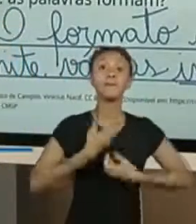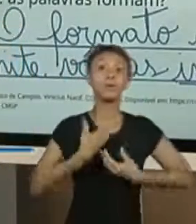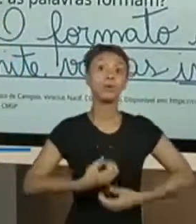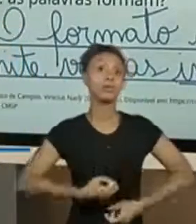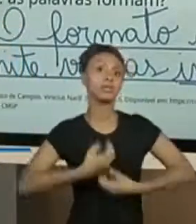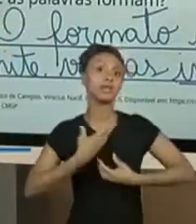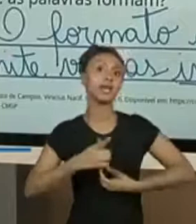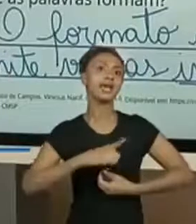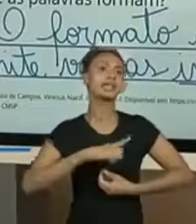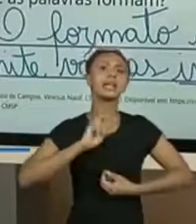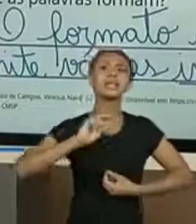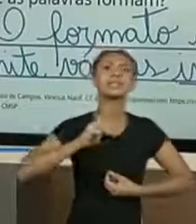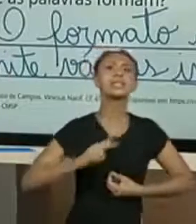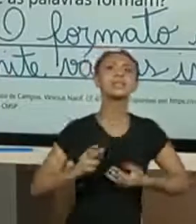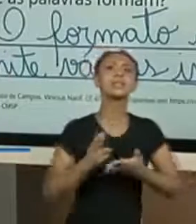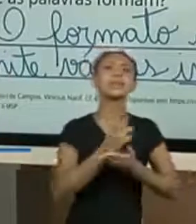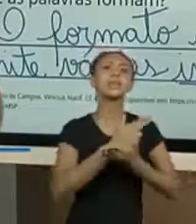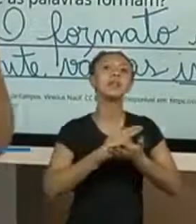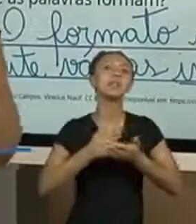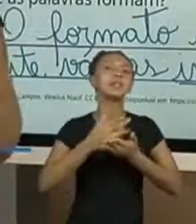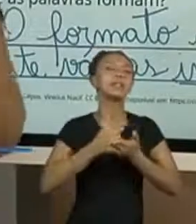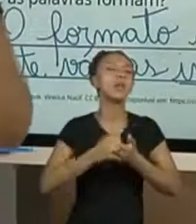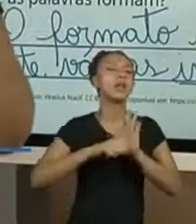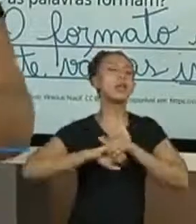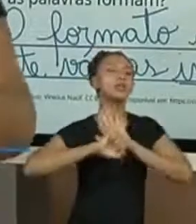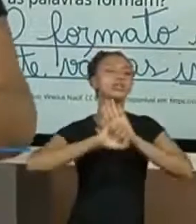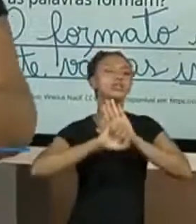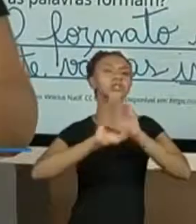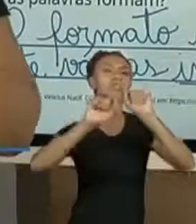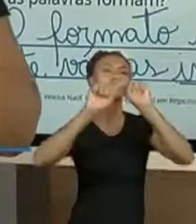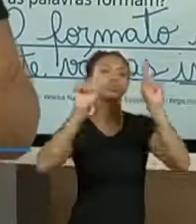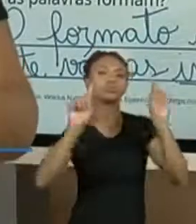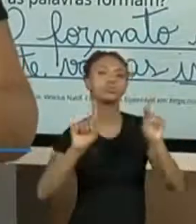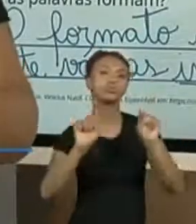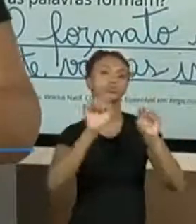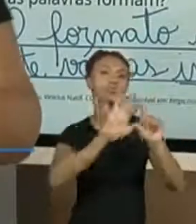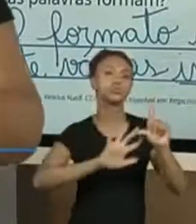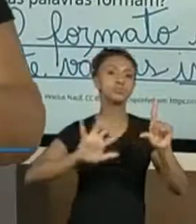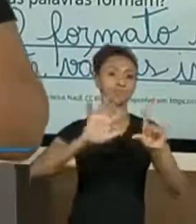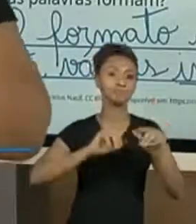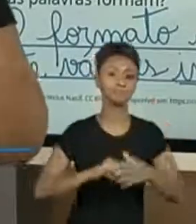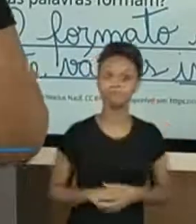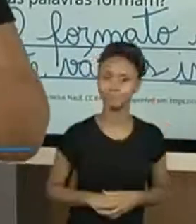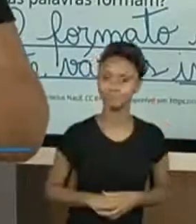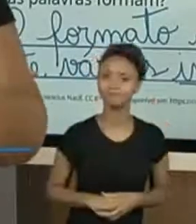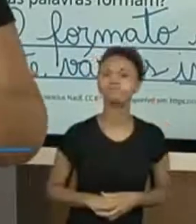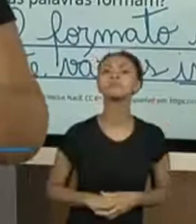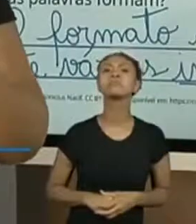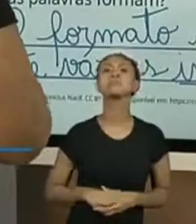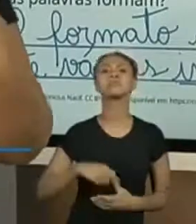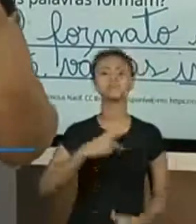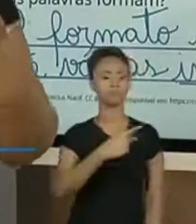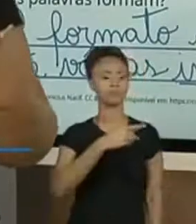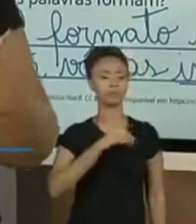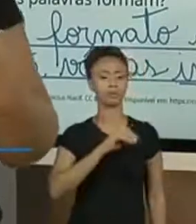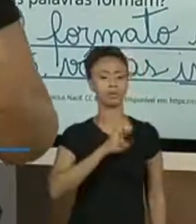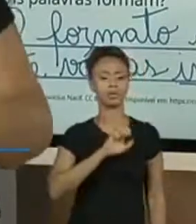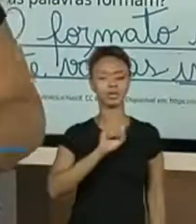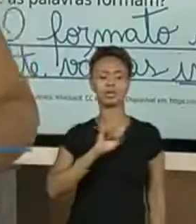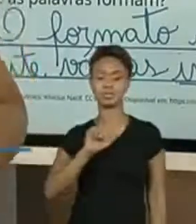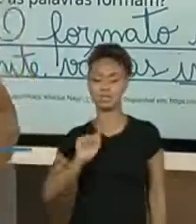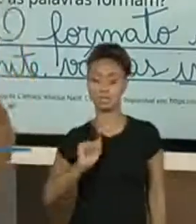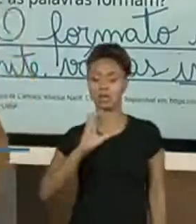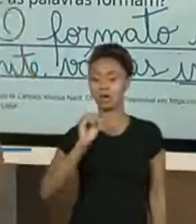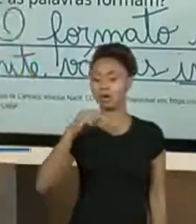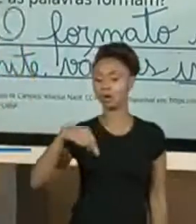do que está contido na escrita. Detalhe, o nome poesia concreto também foi dado